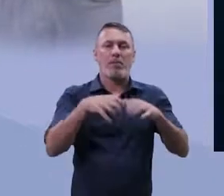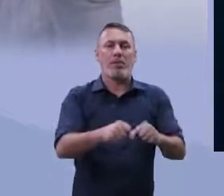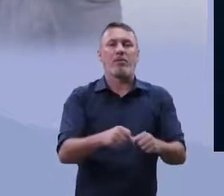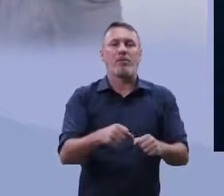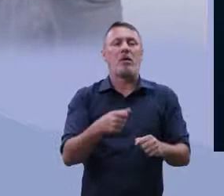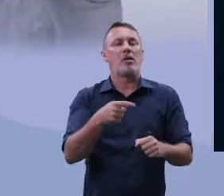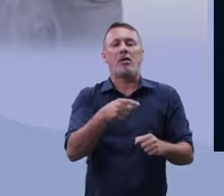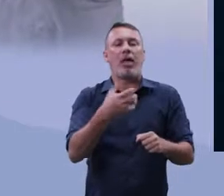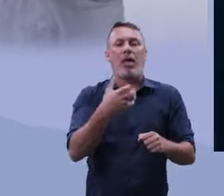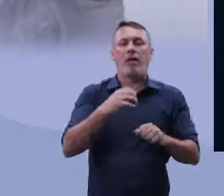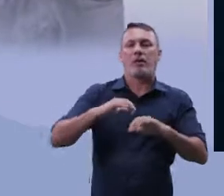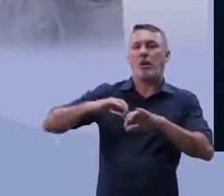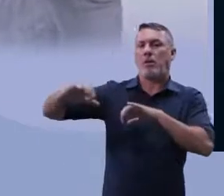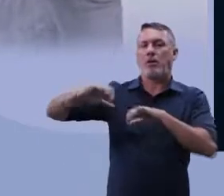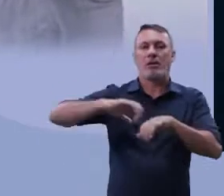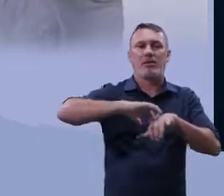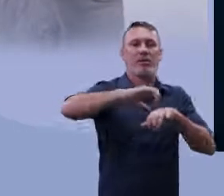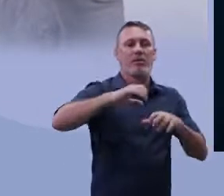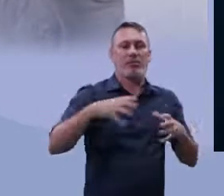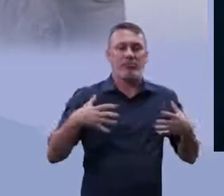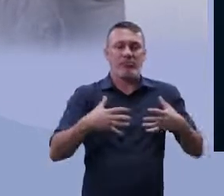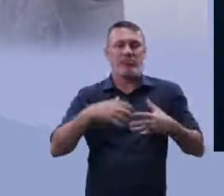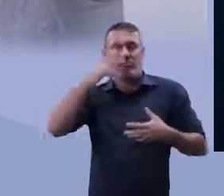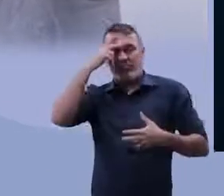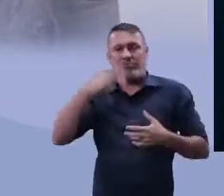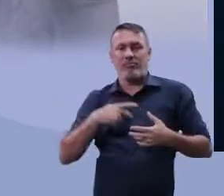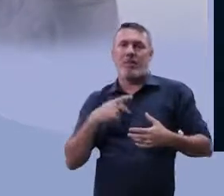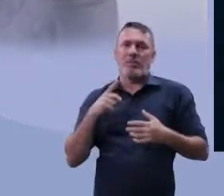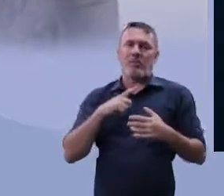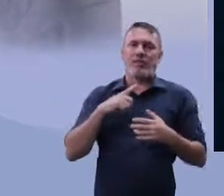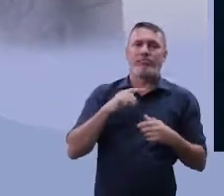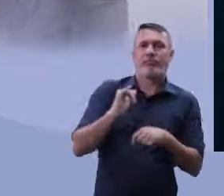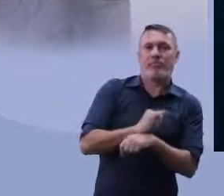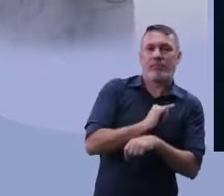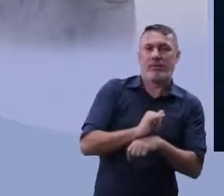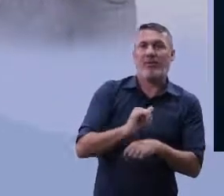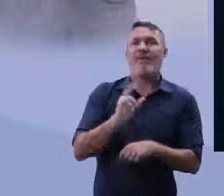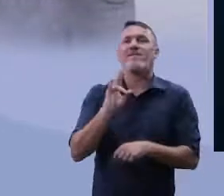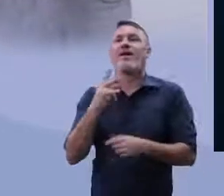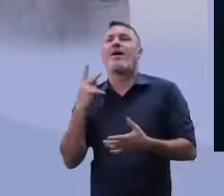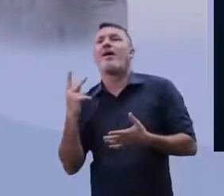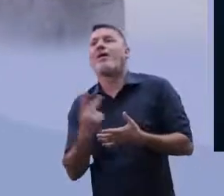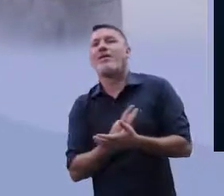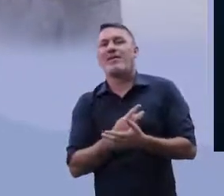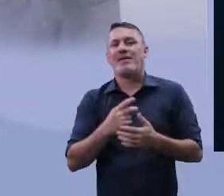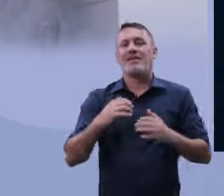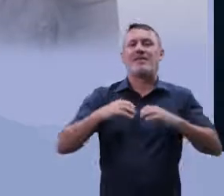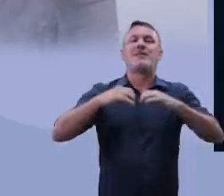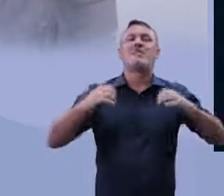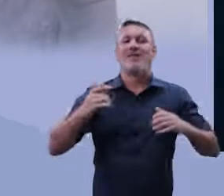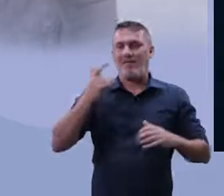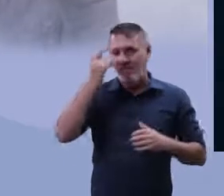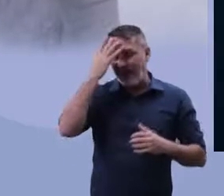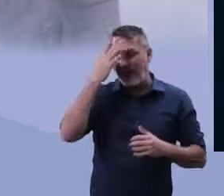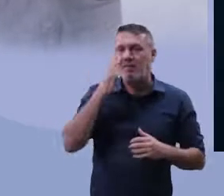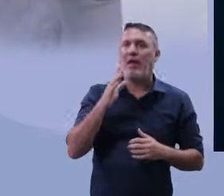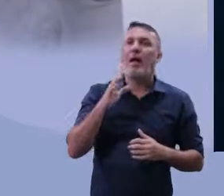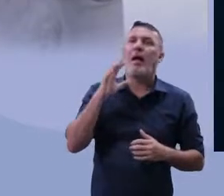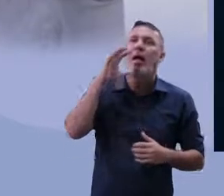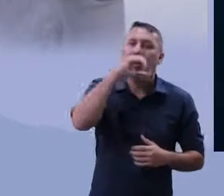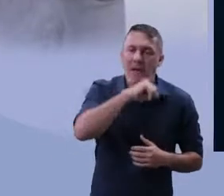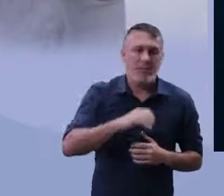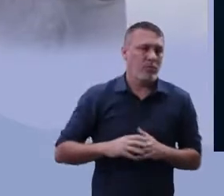emancipação, entre esses dois países, é uma coisa que não vai acontecer tão cedo. E aí, o que